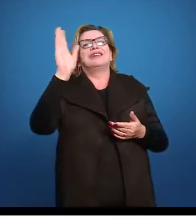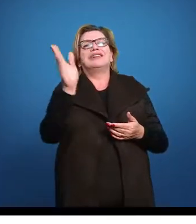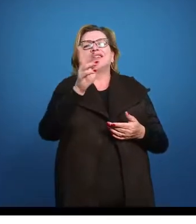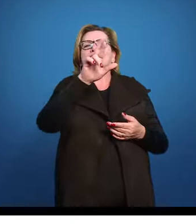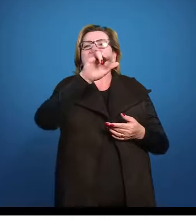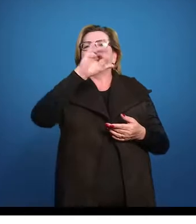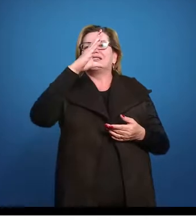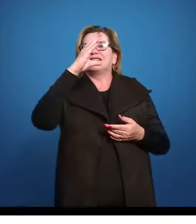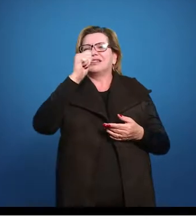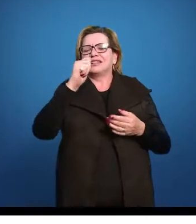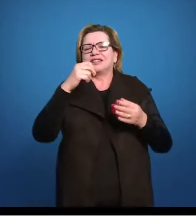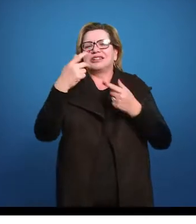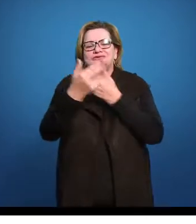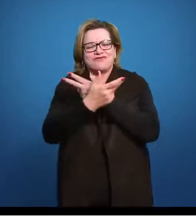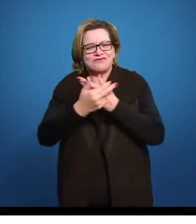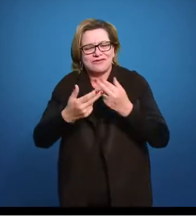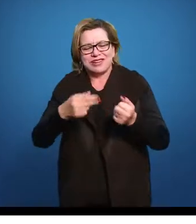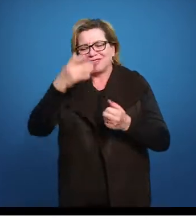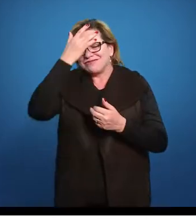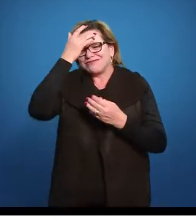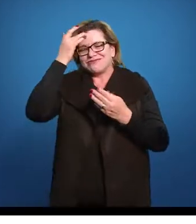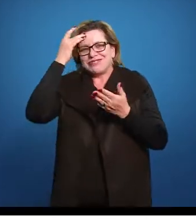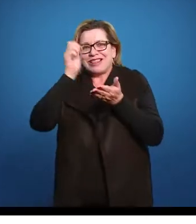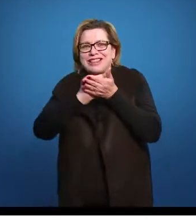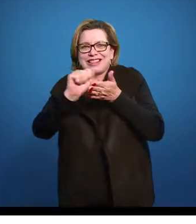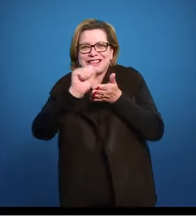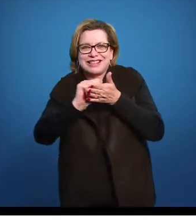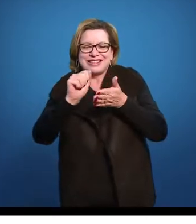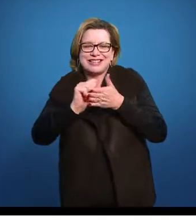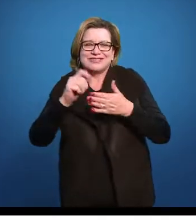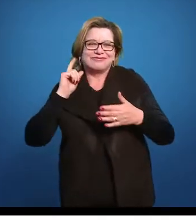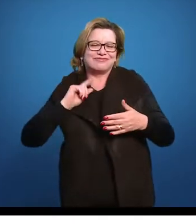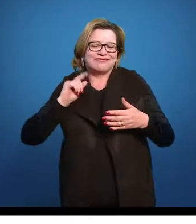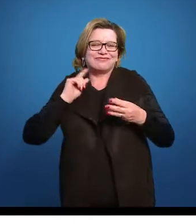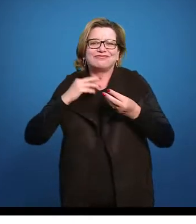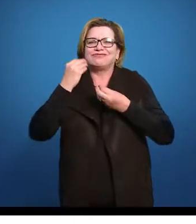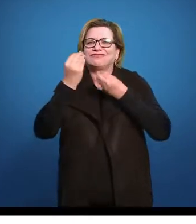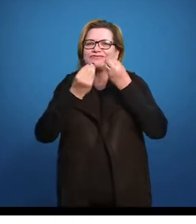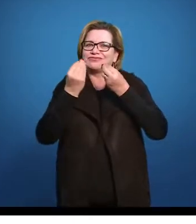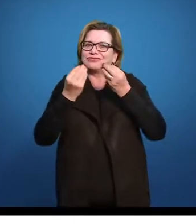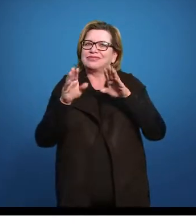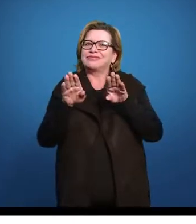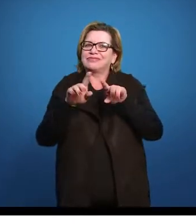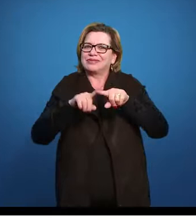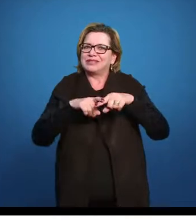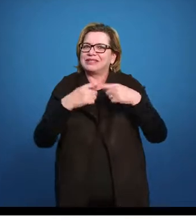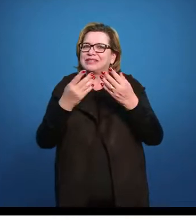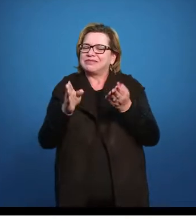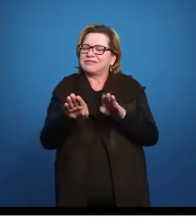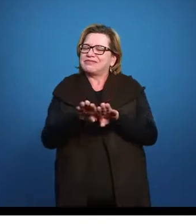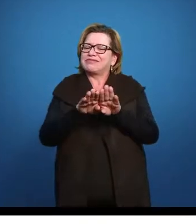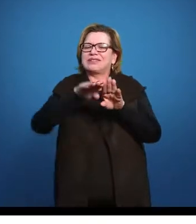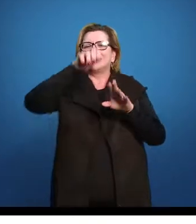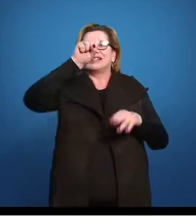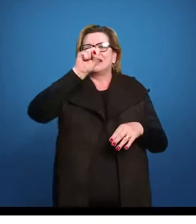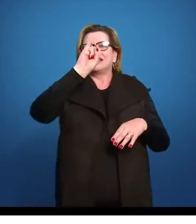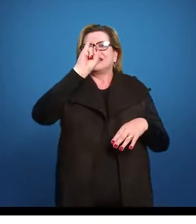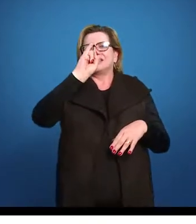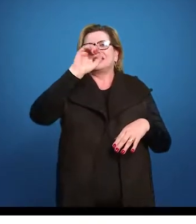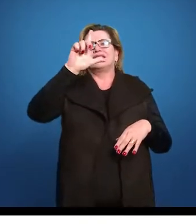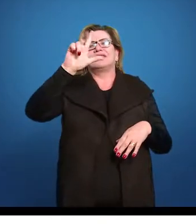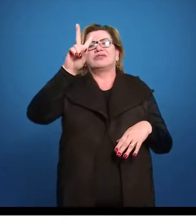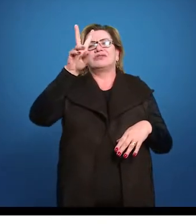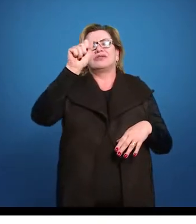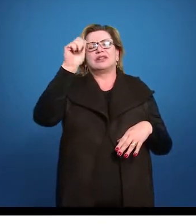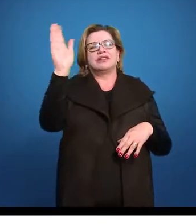Antônio Gonzaga, como do Cláudio Manuel da Costa, em parte do Basílio da Gama, mas bastante do Silvio Alvarenga. Então a gente